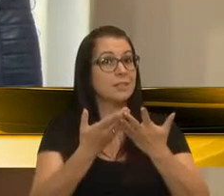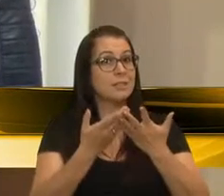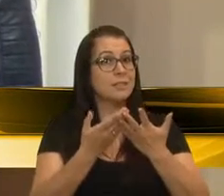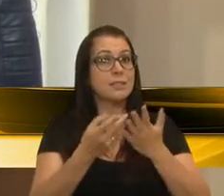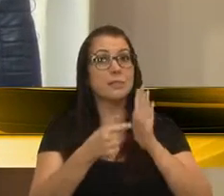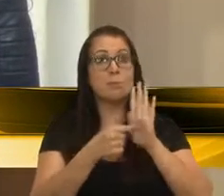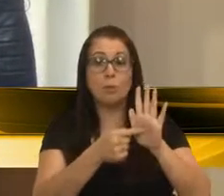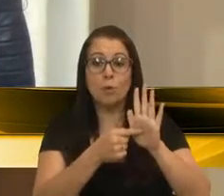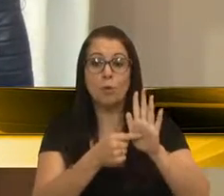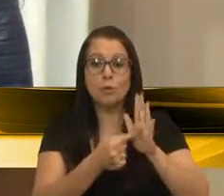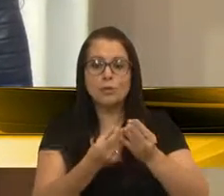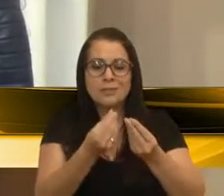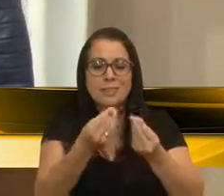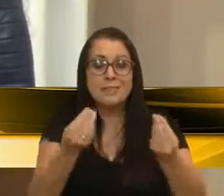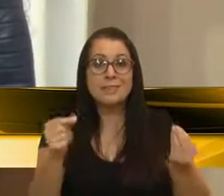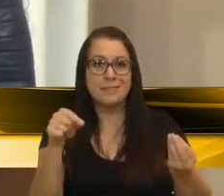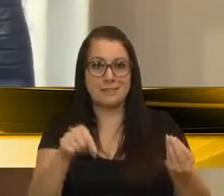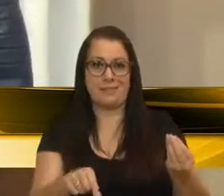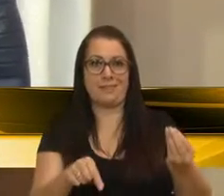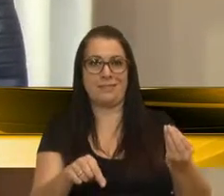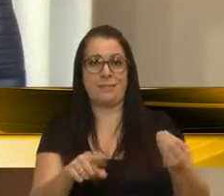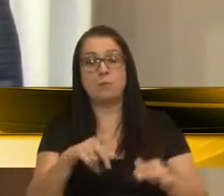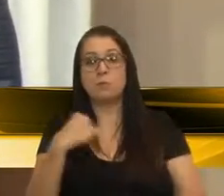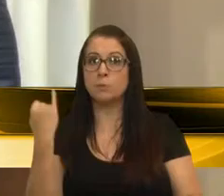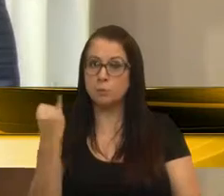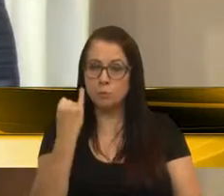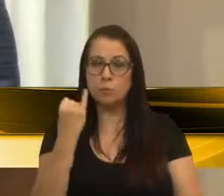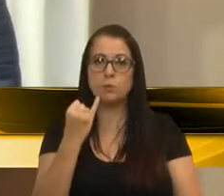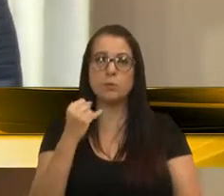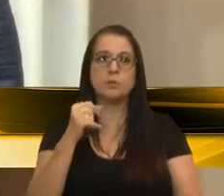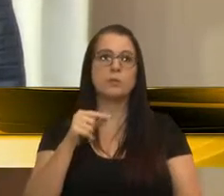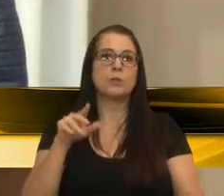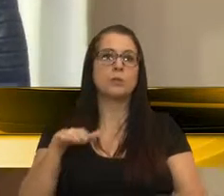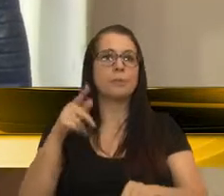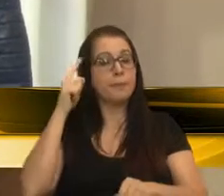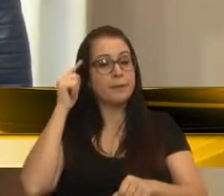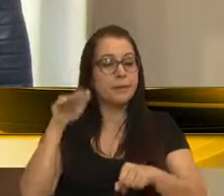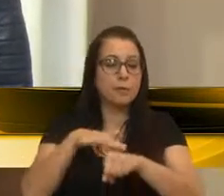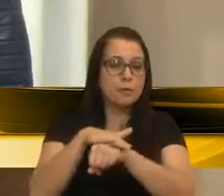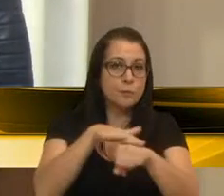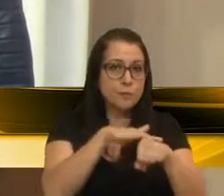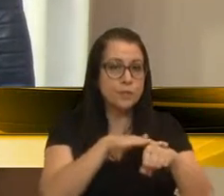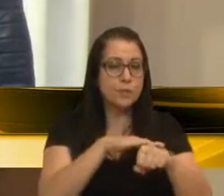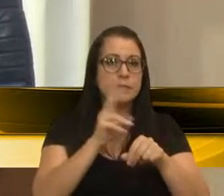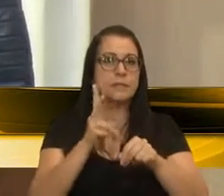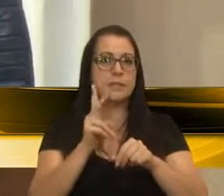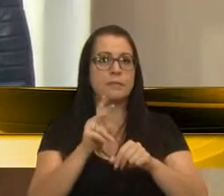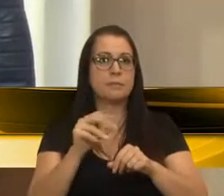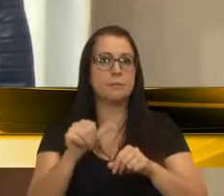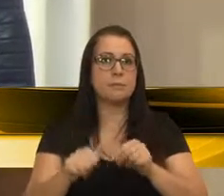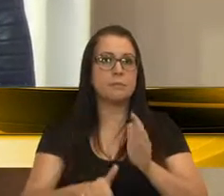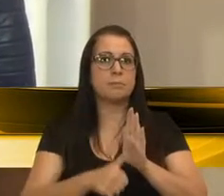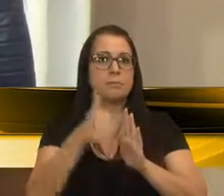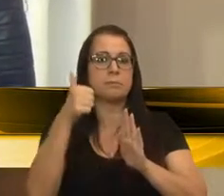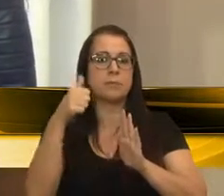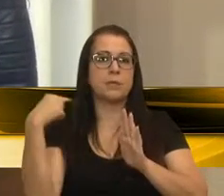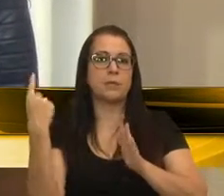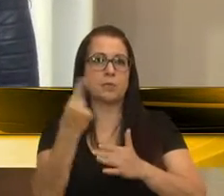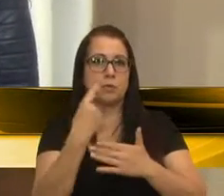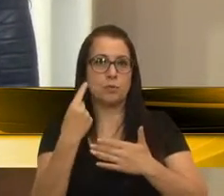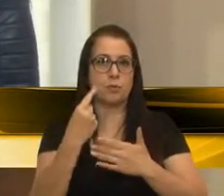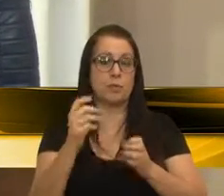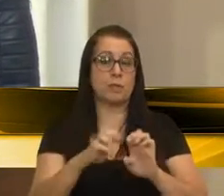retrata a nossa essência. E por isso é tão importante buscarmos o diálogo e buscarmos sempre aperfeiçoar